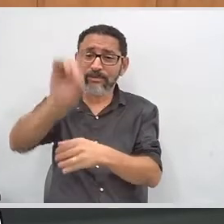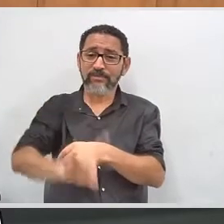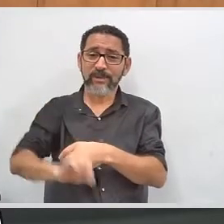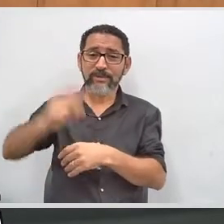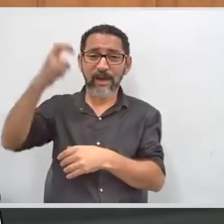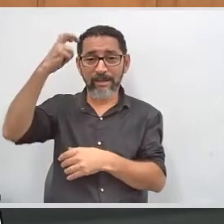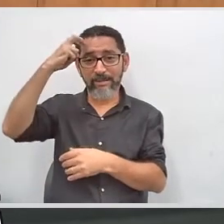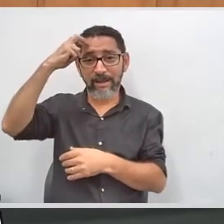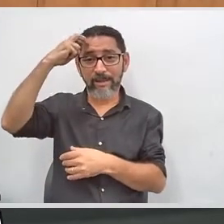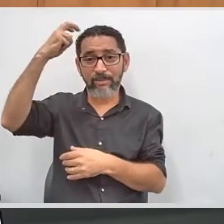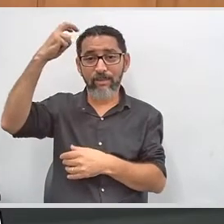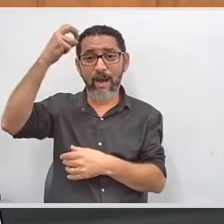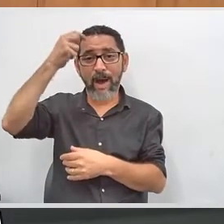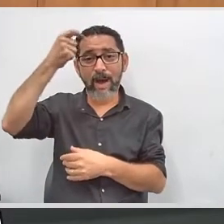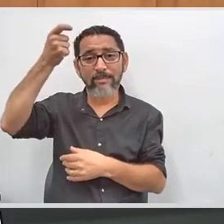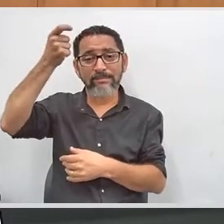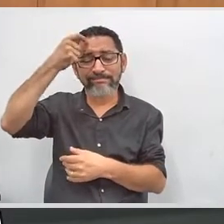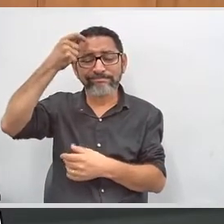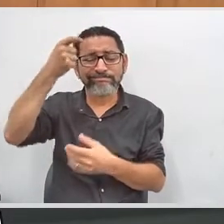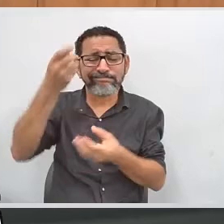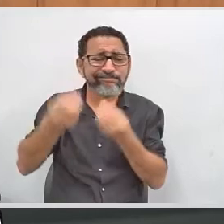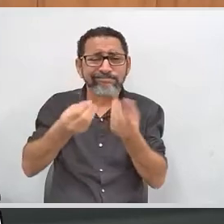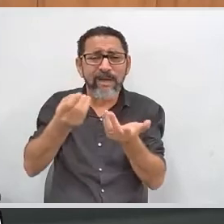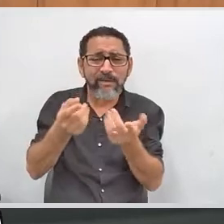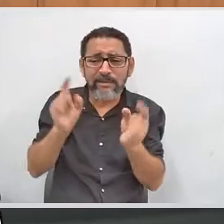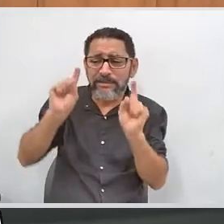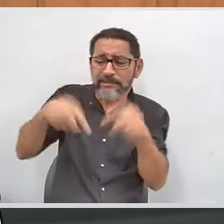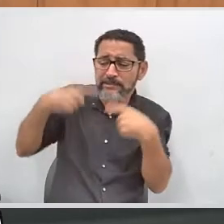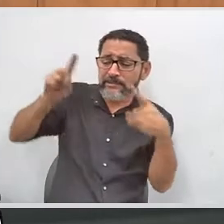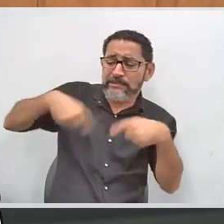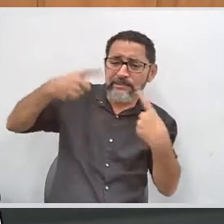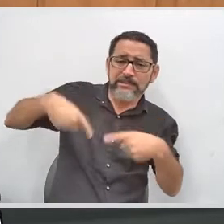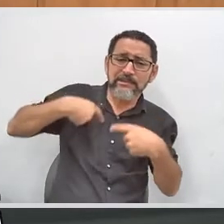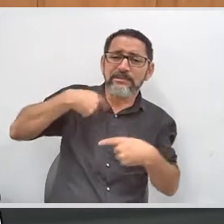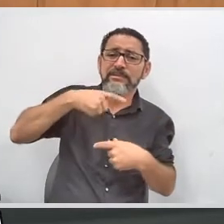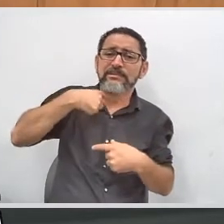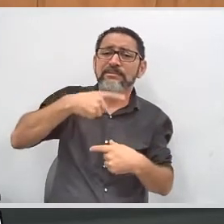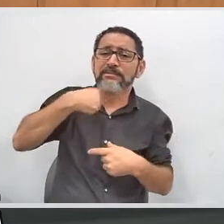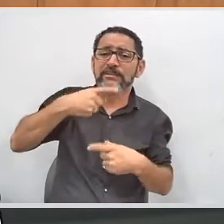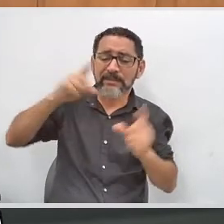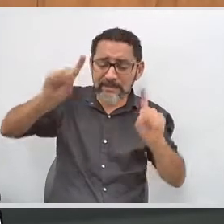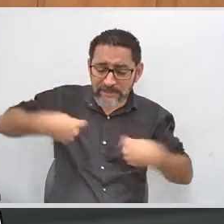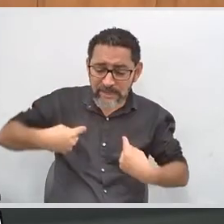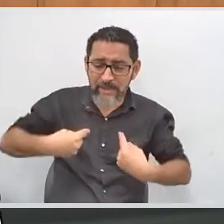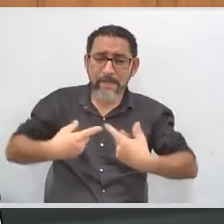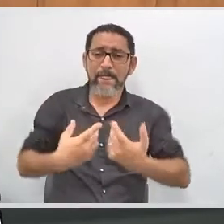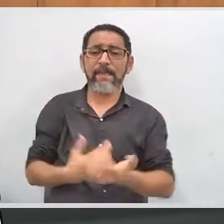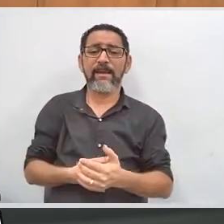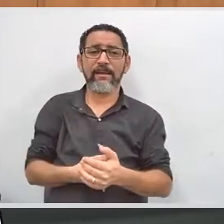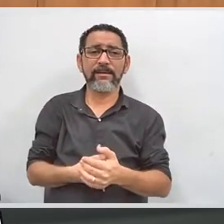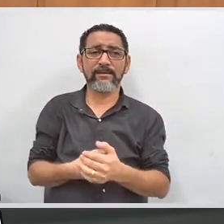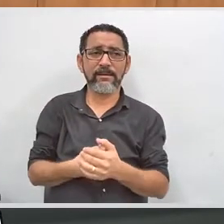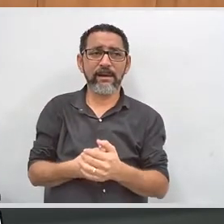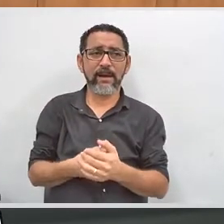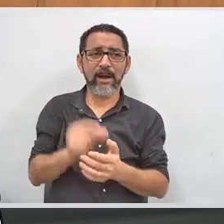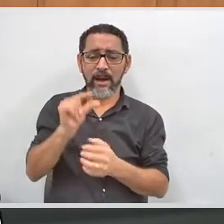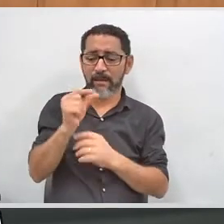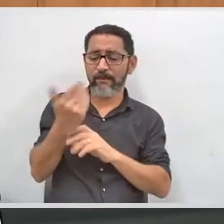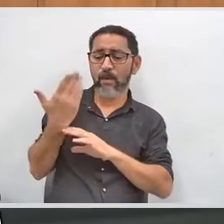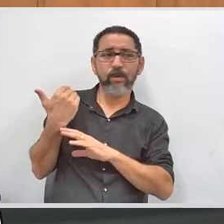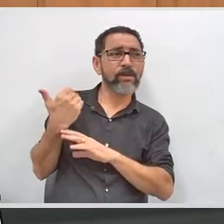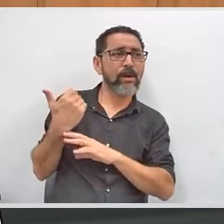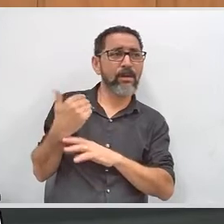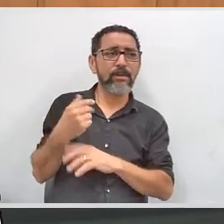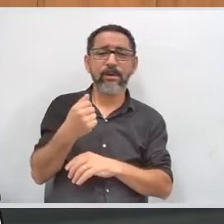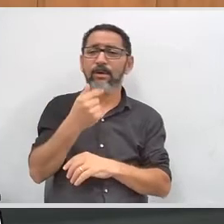intelectual. Eu fiquei muito provocada nessa questão, a pessoa que estava aqui